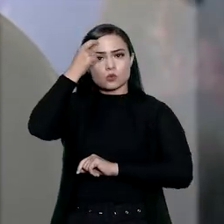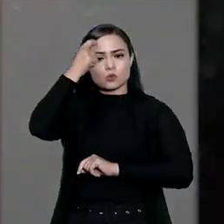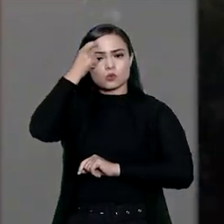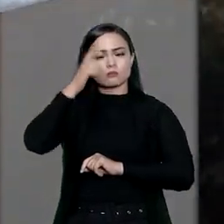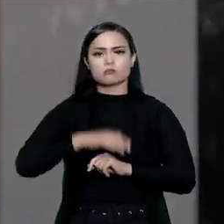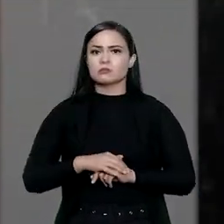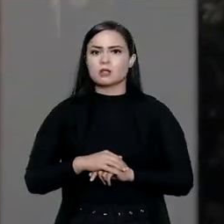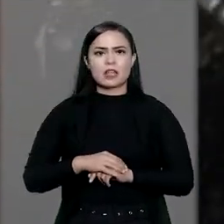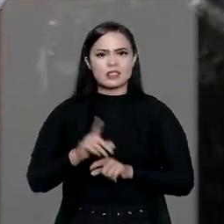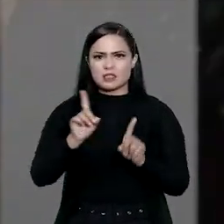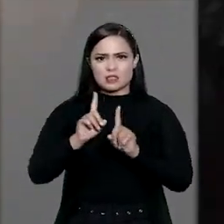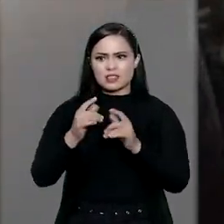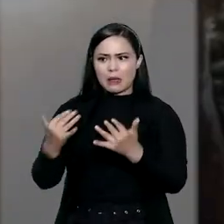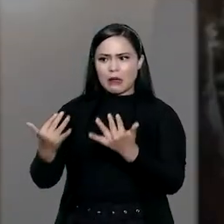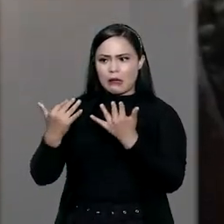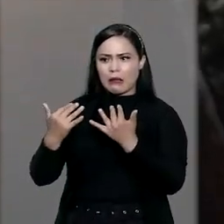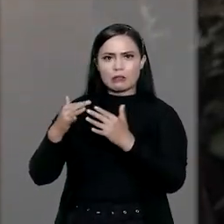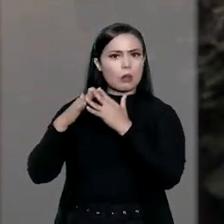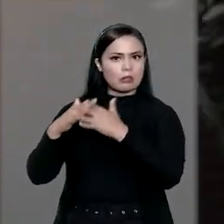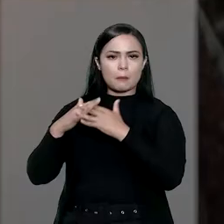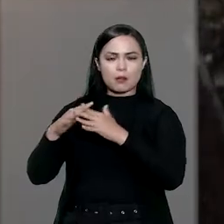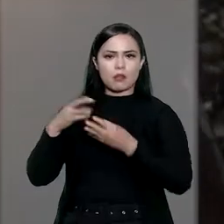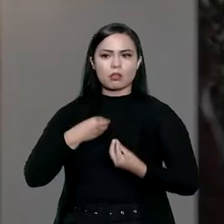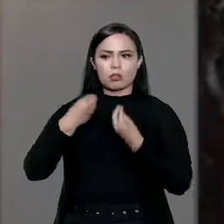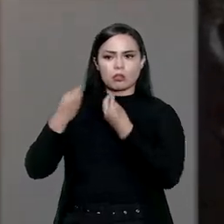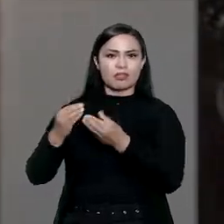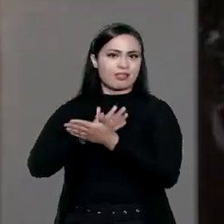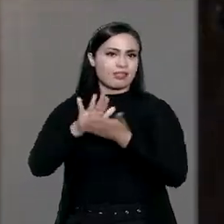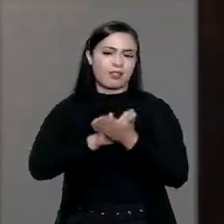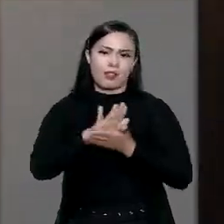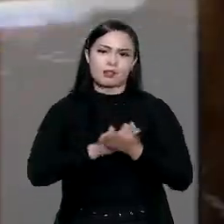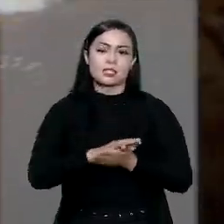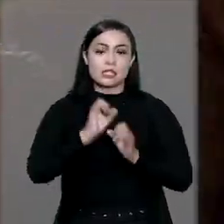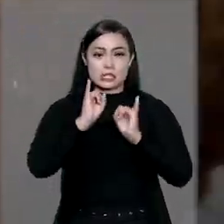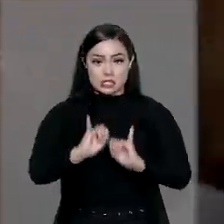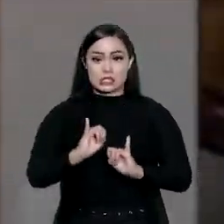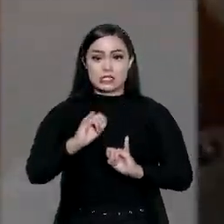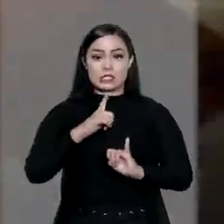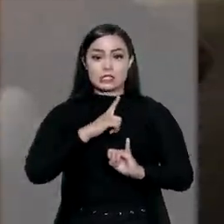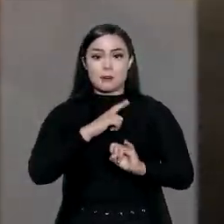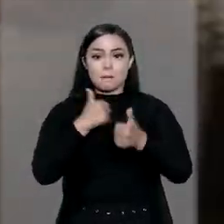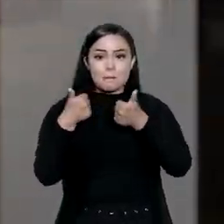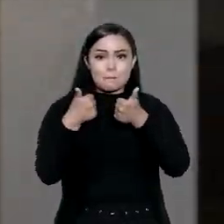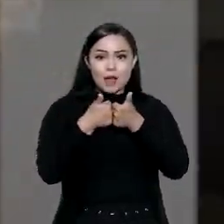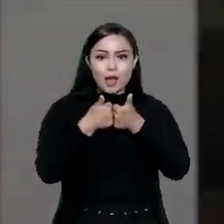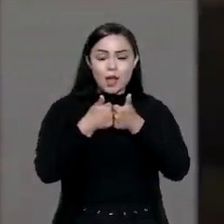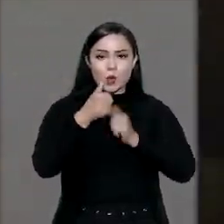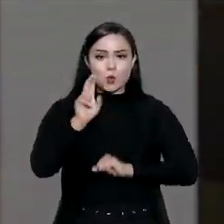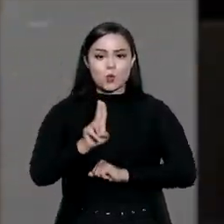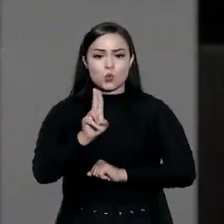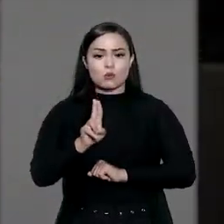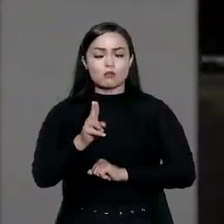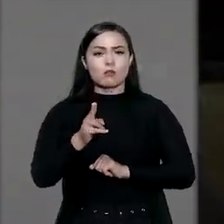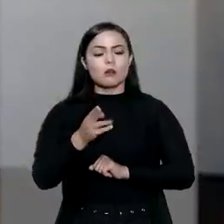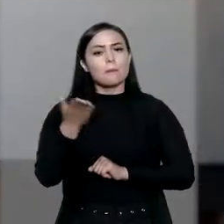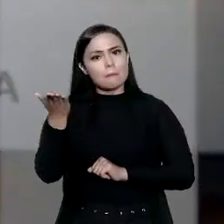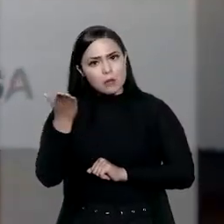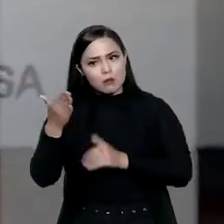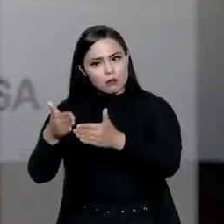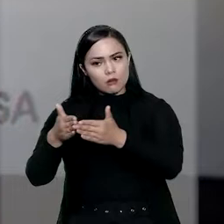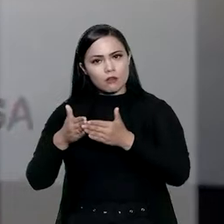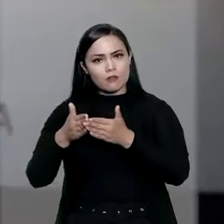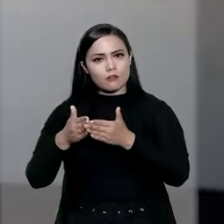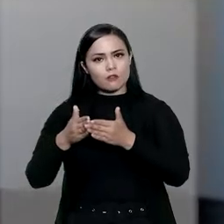consciência de não chamar a atenção, de não atrapalhar, de não oferecer nada. Se caso queira aproximar do utilizador, dá essa